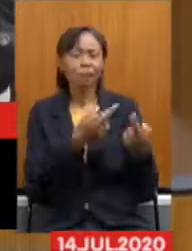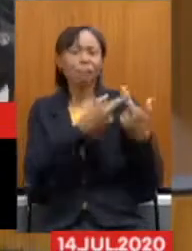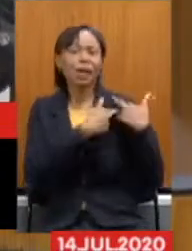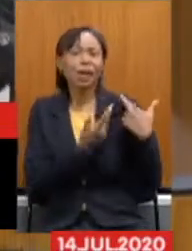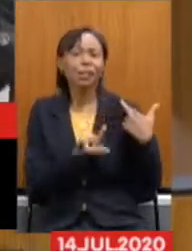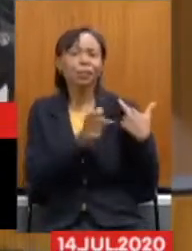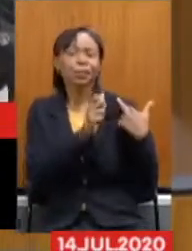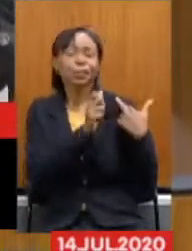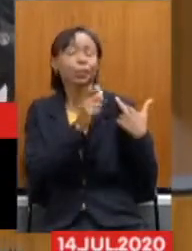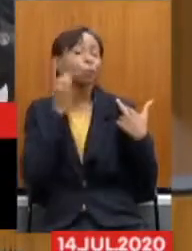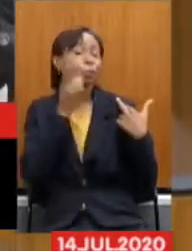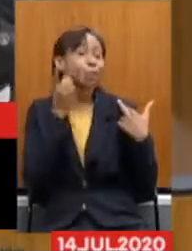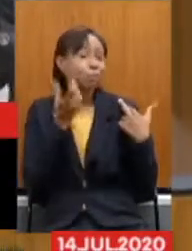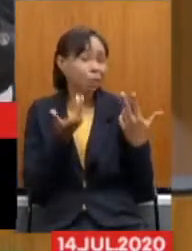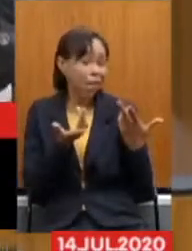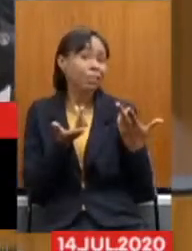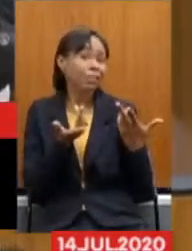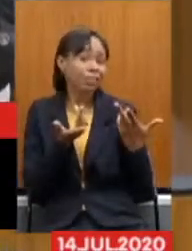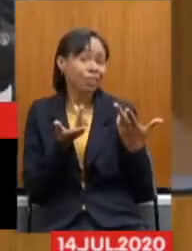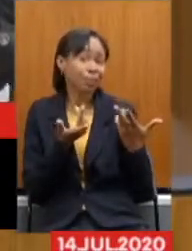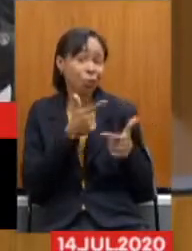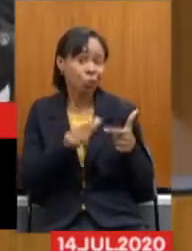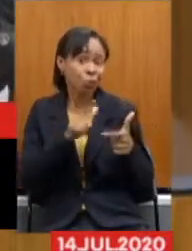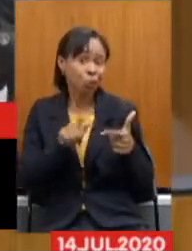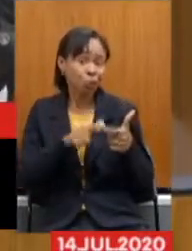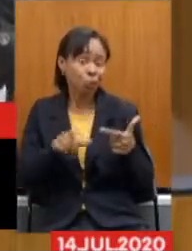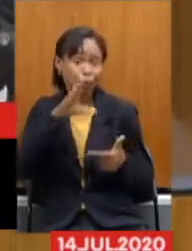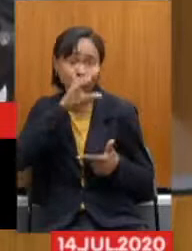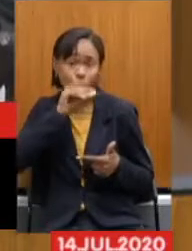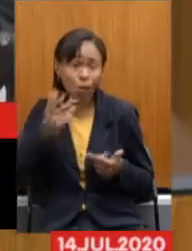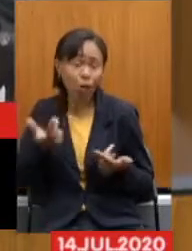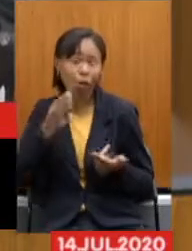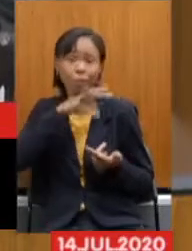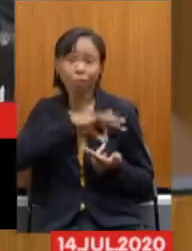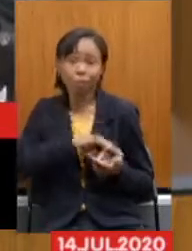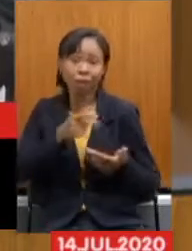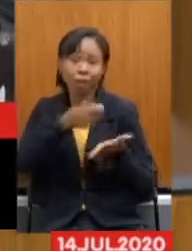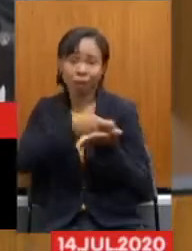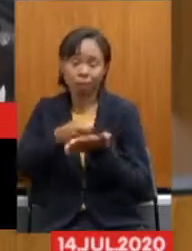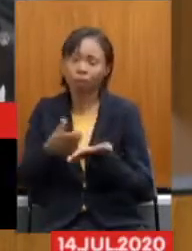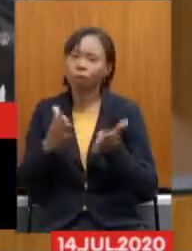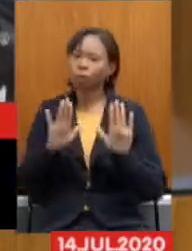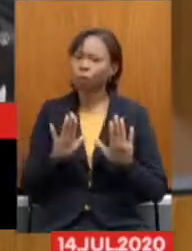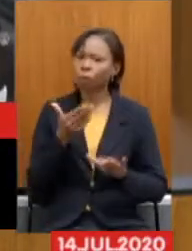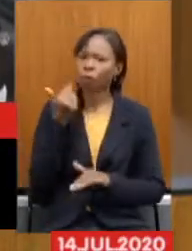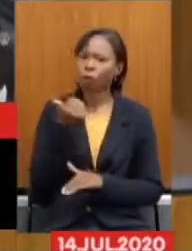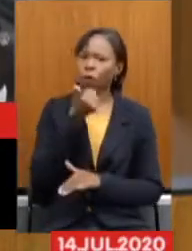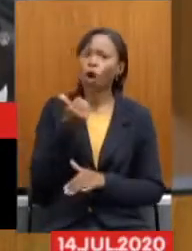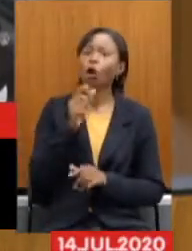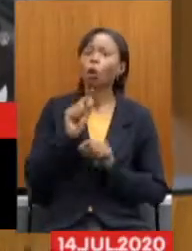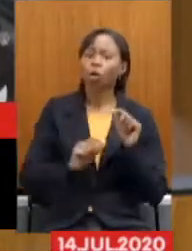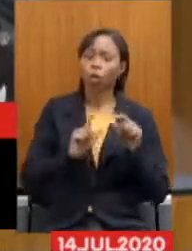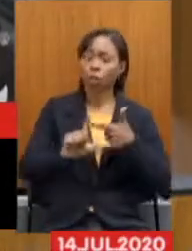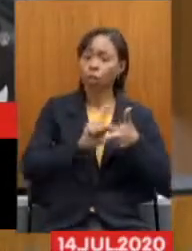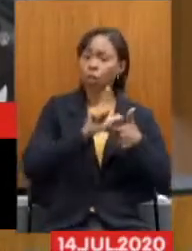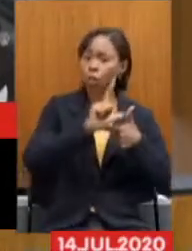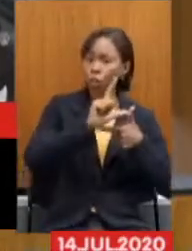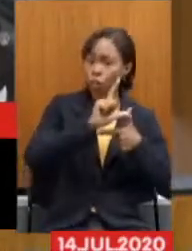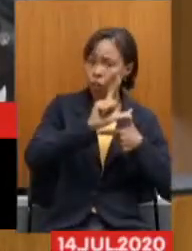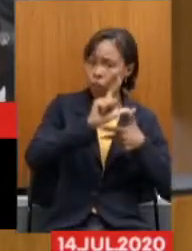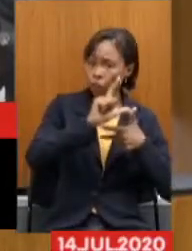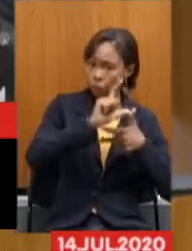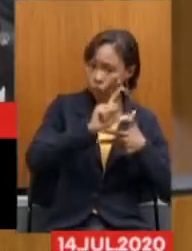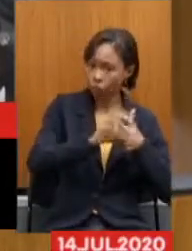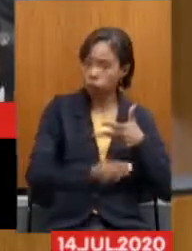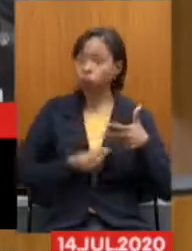Da penalização Dos servidores O mais prudente Dessa casa É que devolva Ao poder Executivo Essa matéria E faça